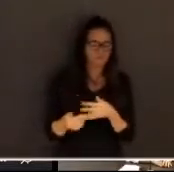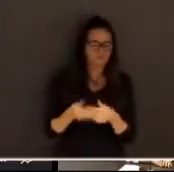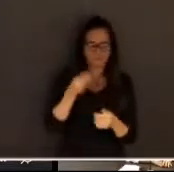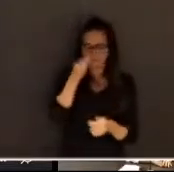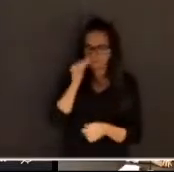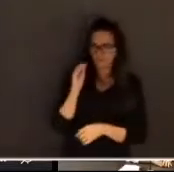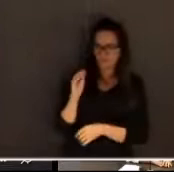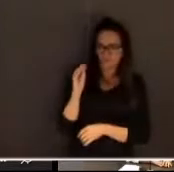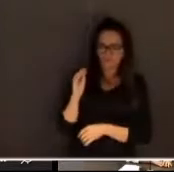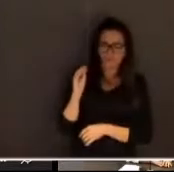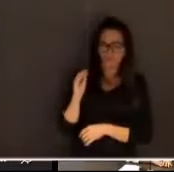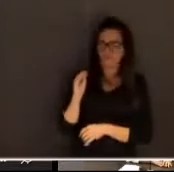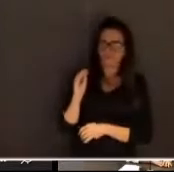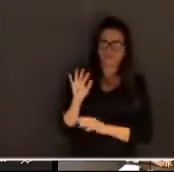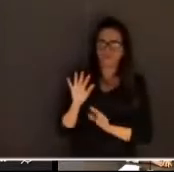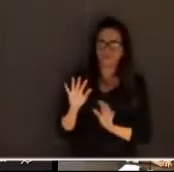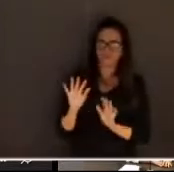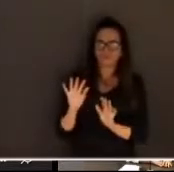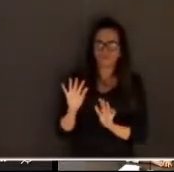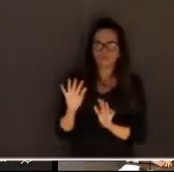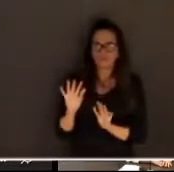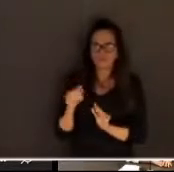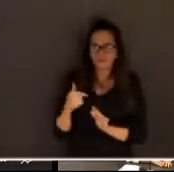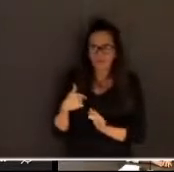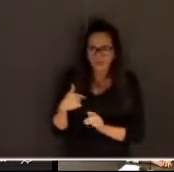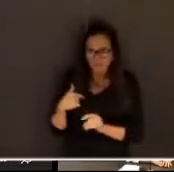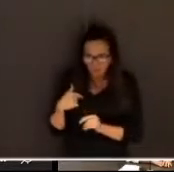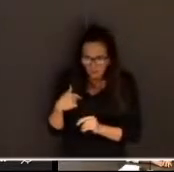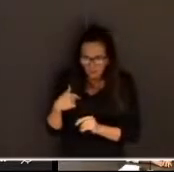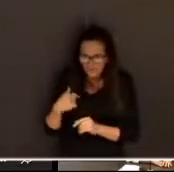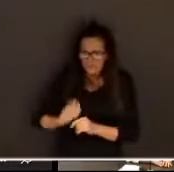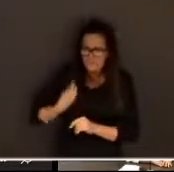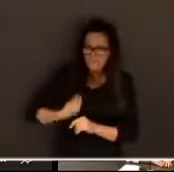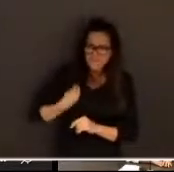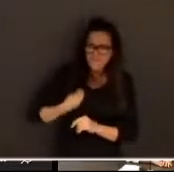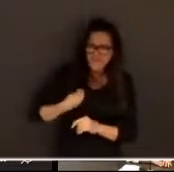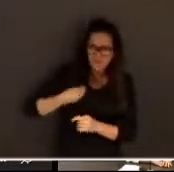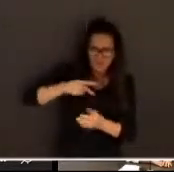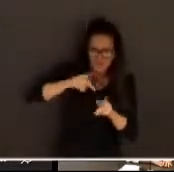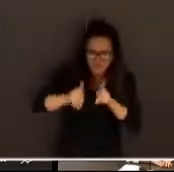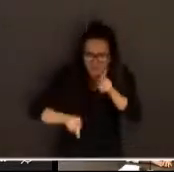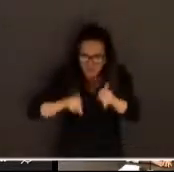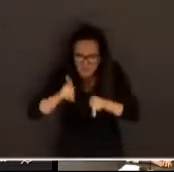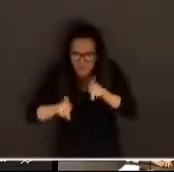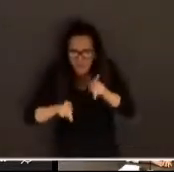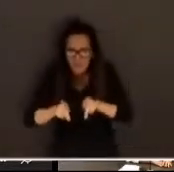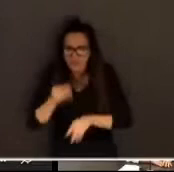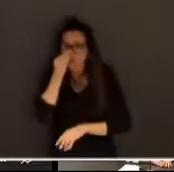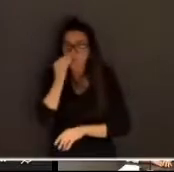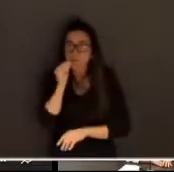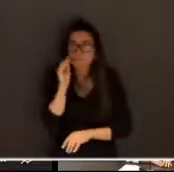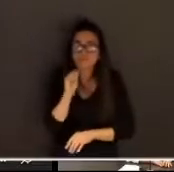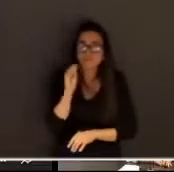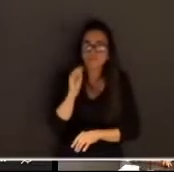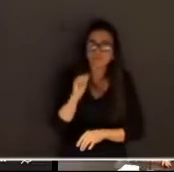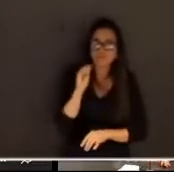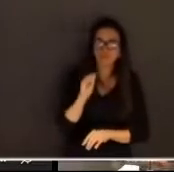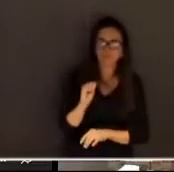desvaloriza o direito à vida não se importa com o direito à vida do seu povo e se torna